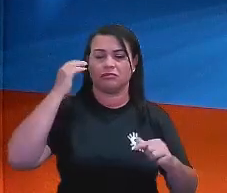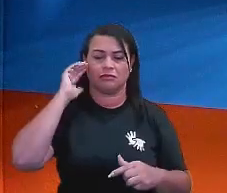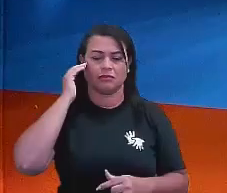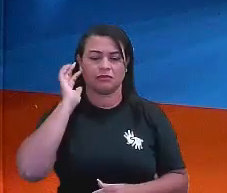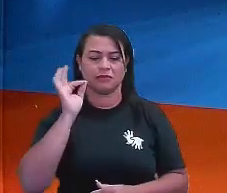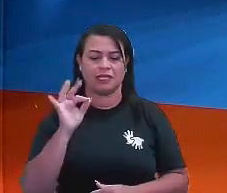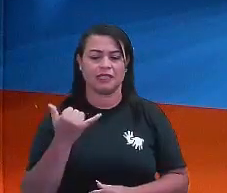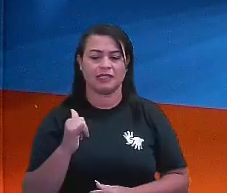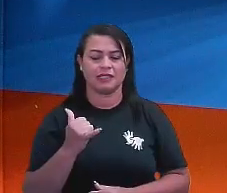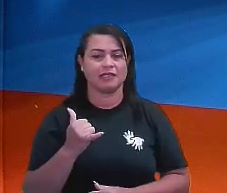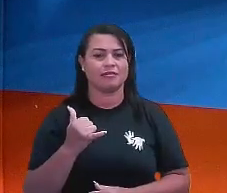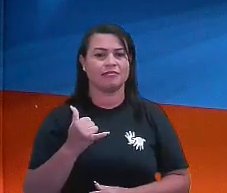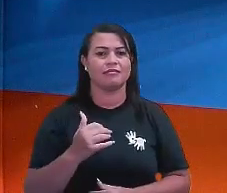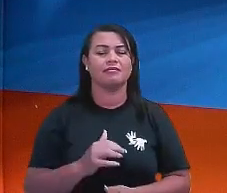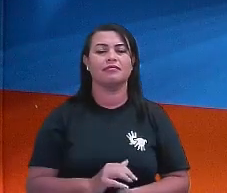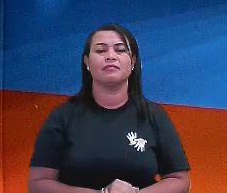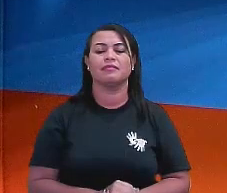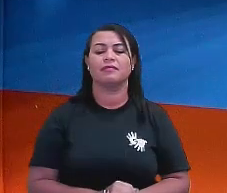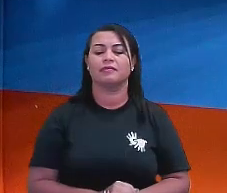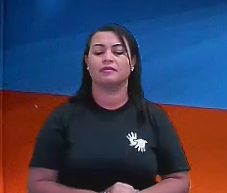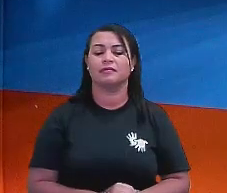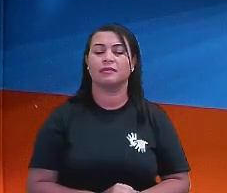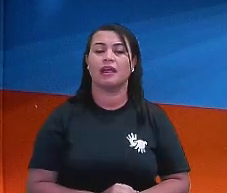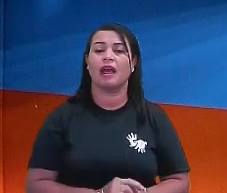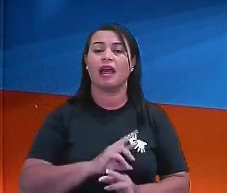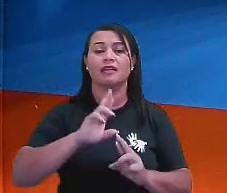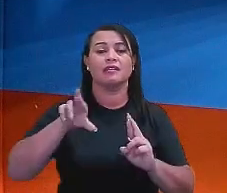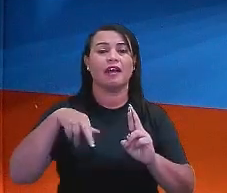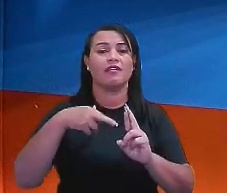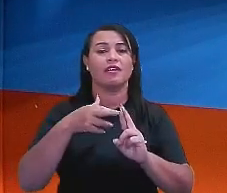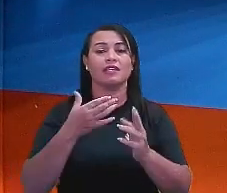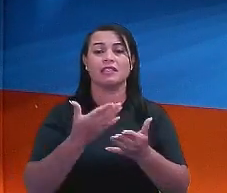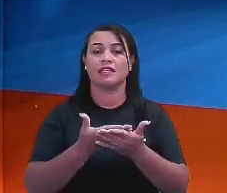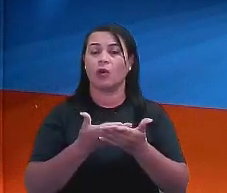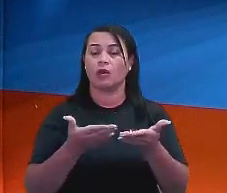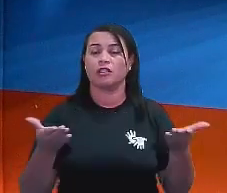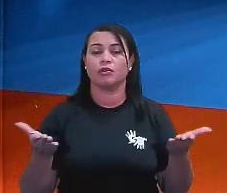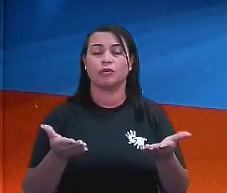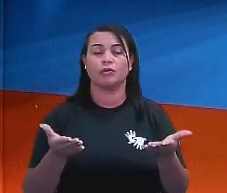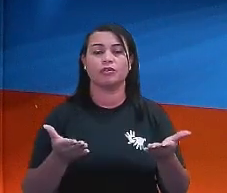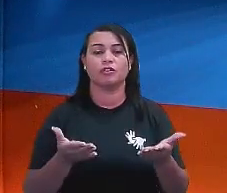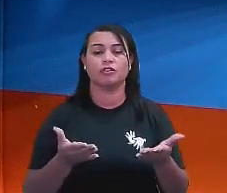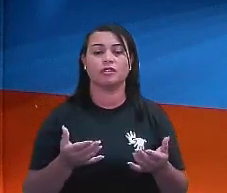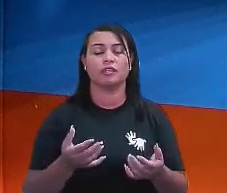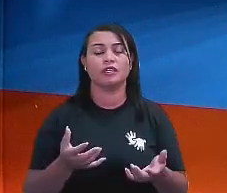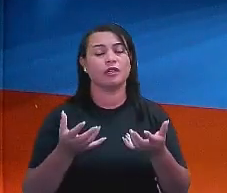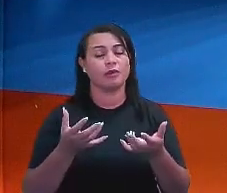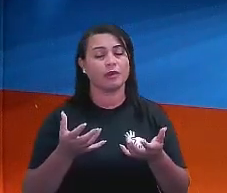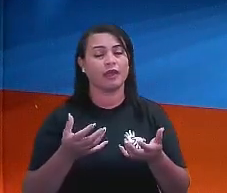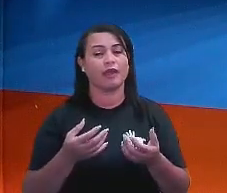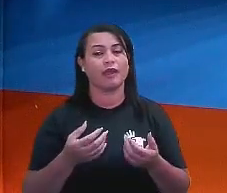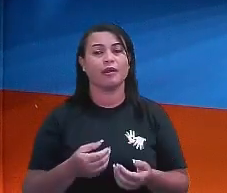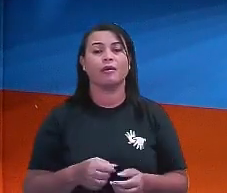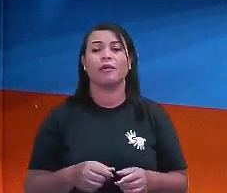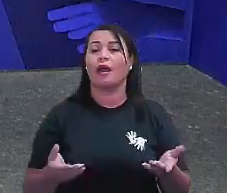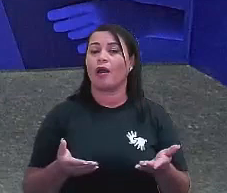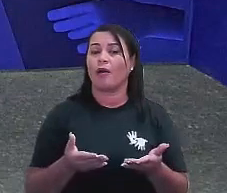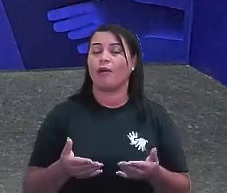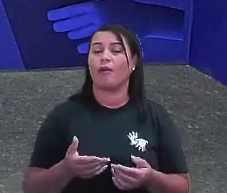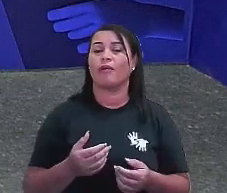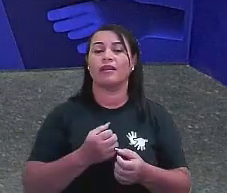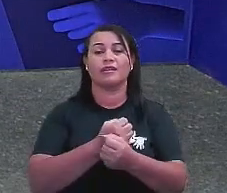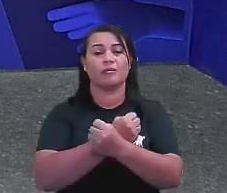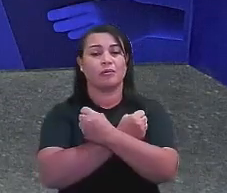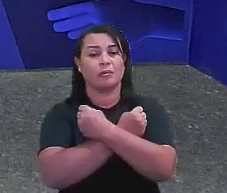Beleza? Tranquilo? Então, seguem as referências da aula de hoje. E eu quero deixar para você o meu